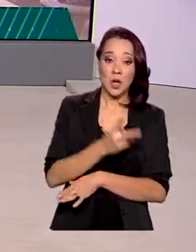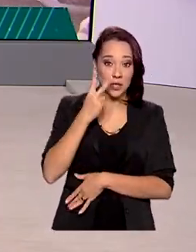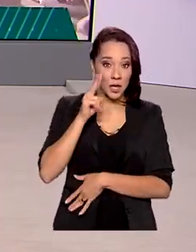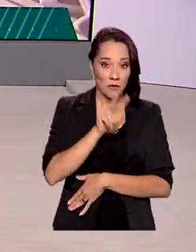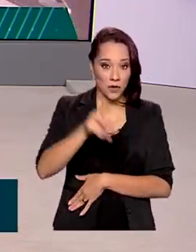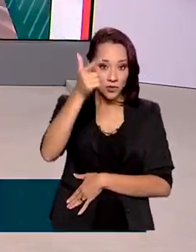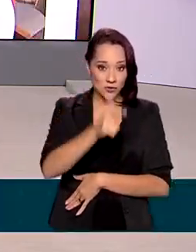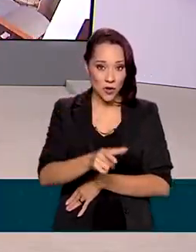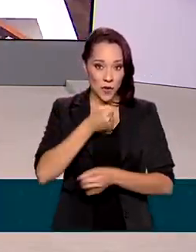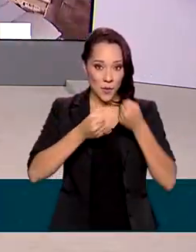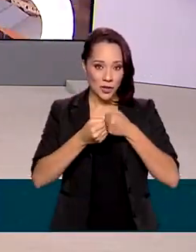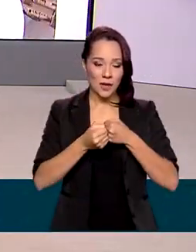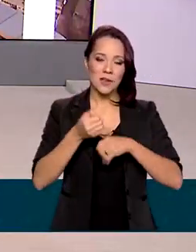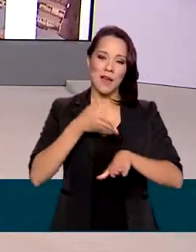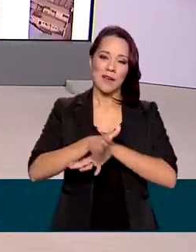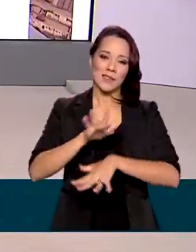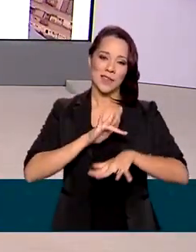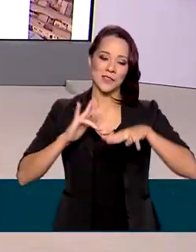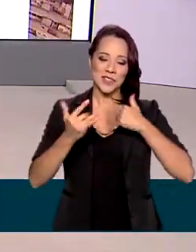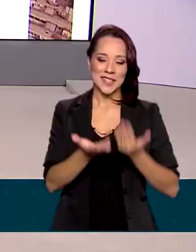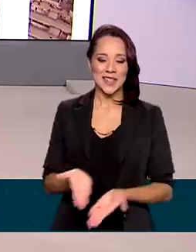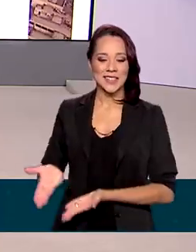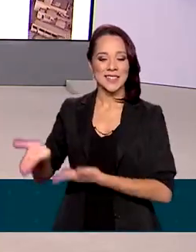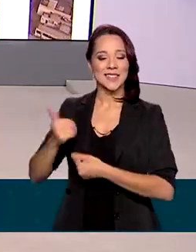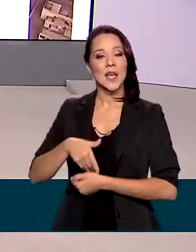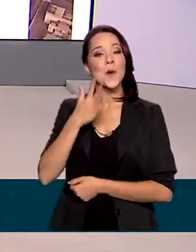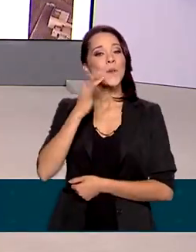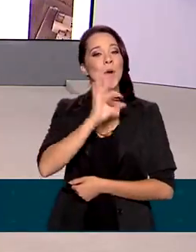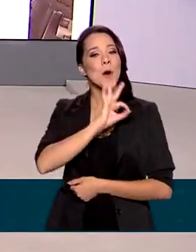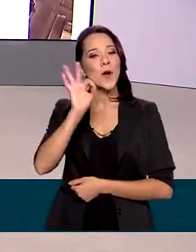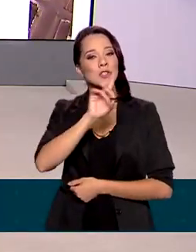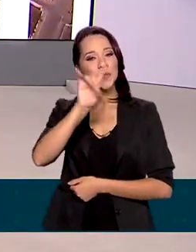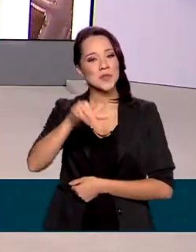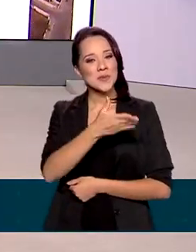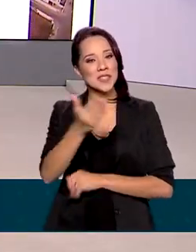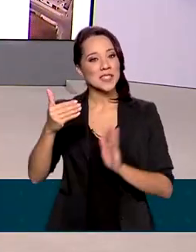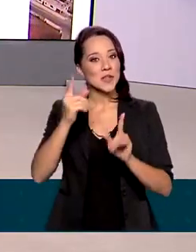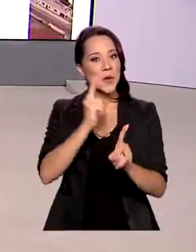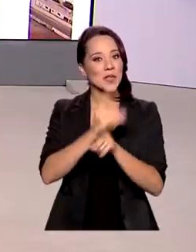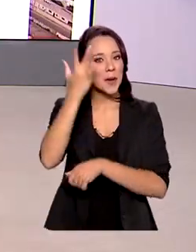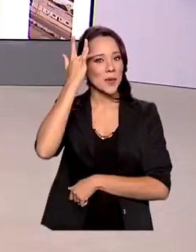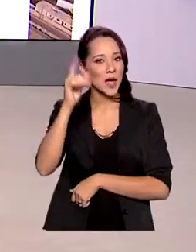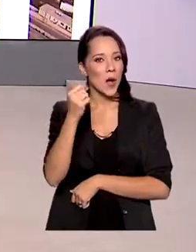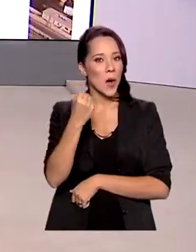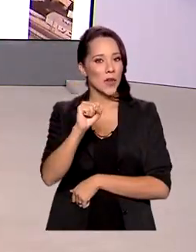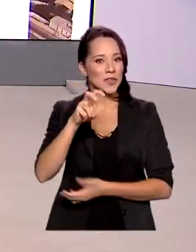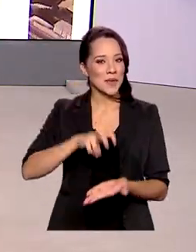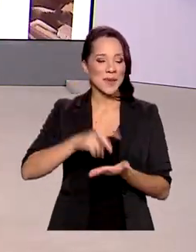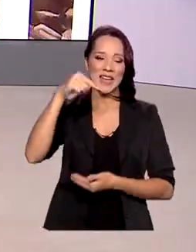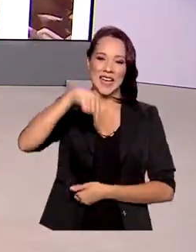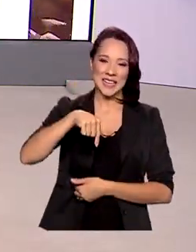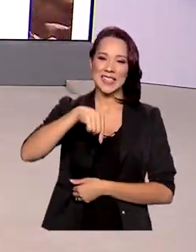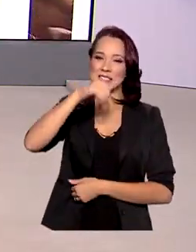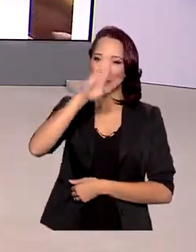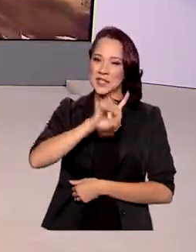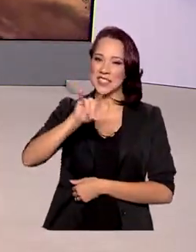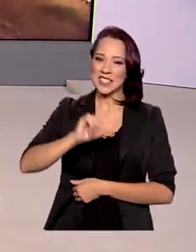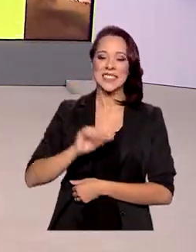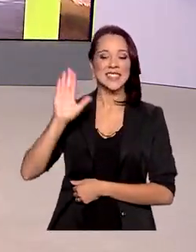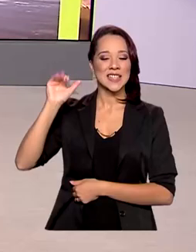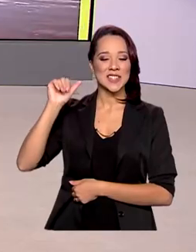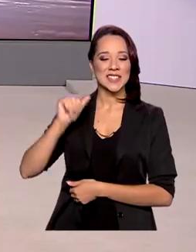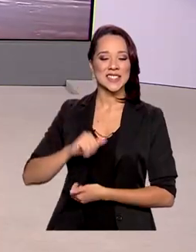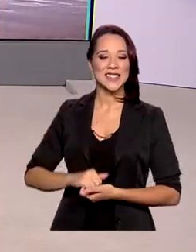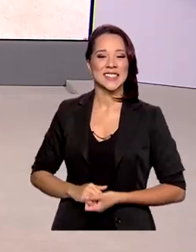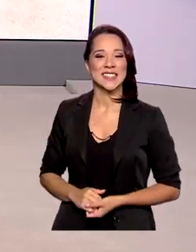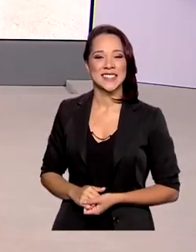reportagens de hoje, acesse as nossas redes sociais. Um ótimo dia para você e nos vemos amanhã, às 8 da manhã, aqui no Brasil em Dia. Tchau, tchau.